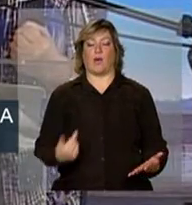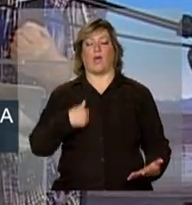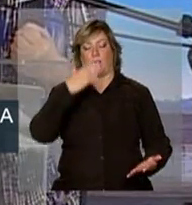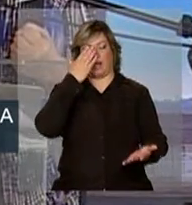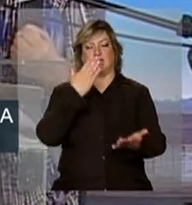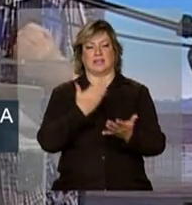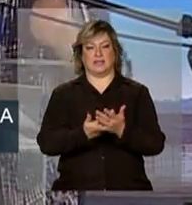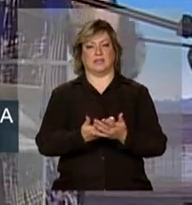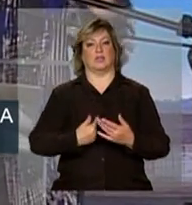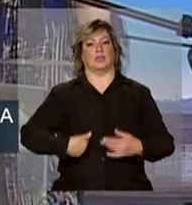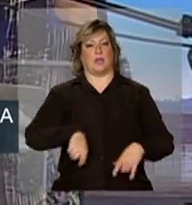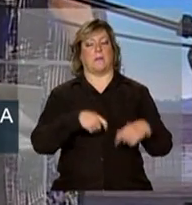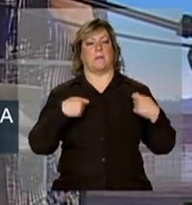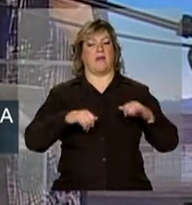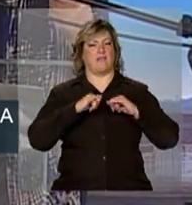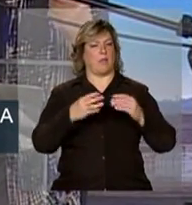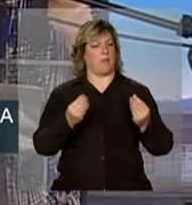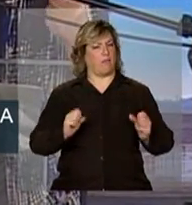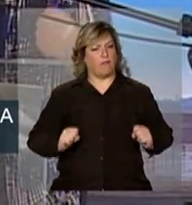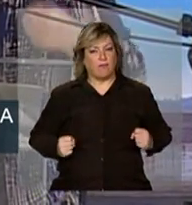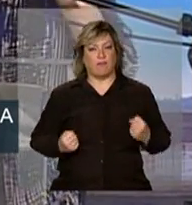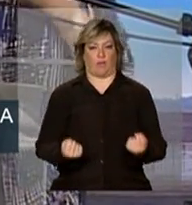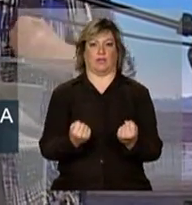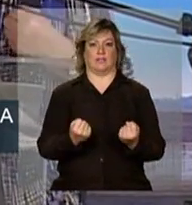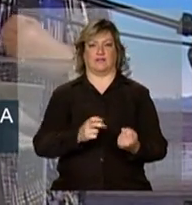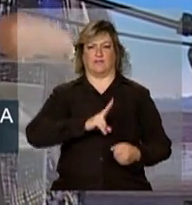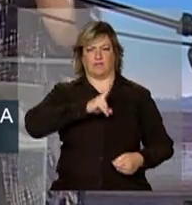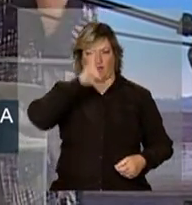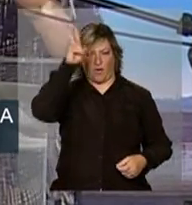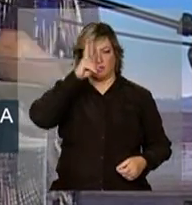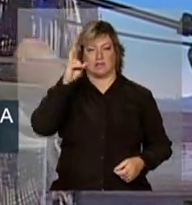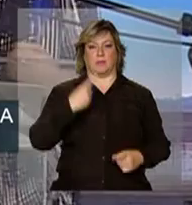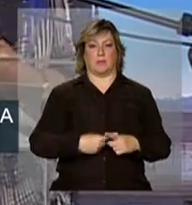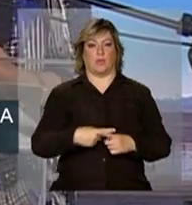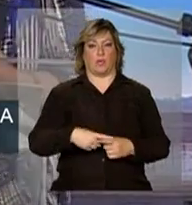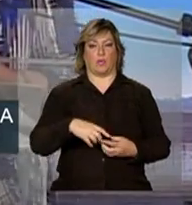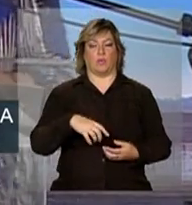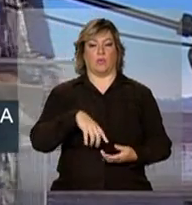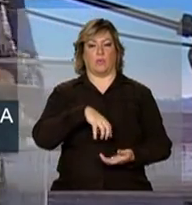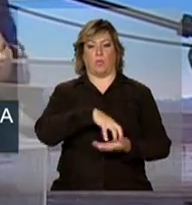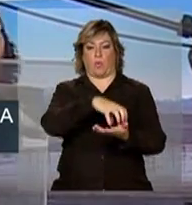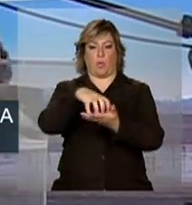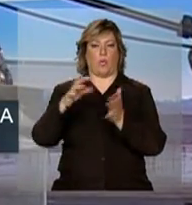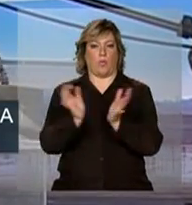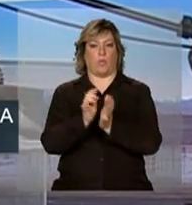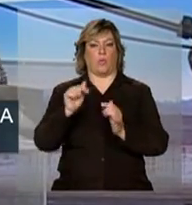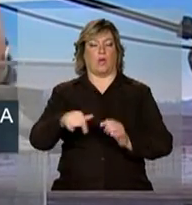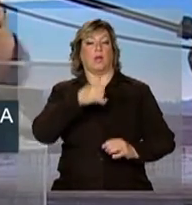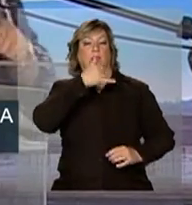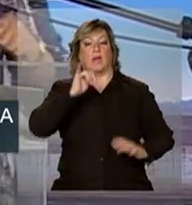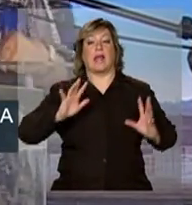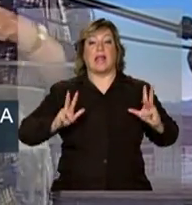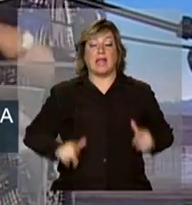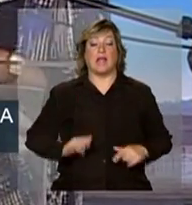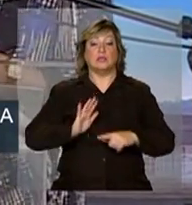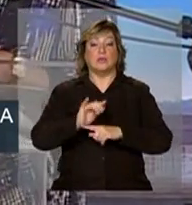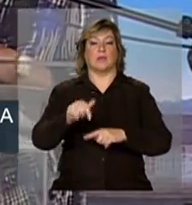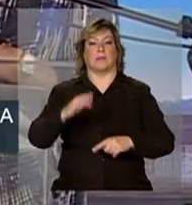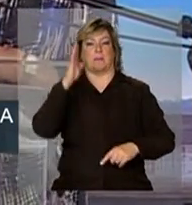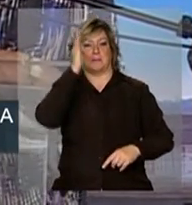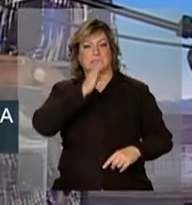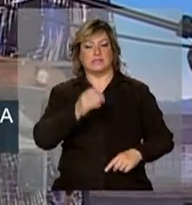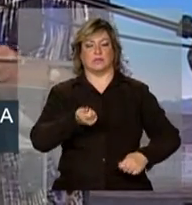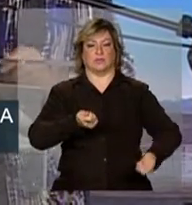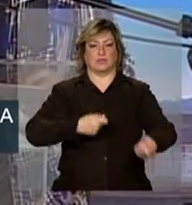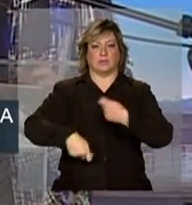que a gente tem de falar com muita força, unidades de energia limpa, feitas para o Brasil e para os